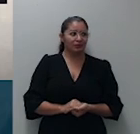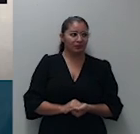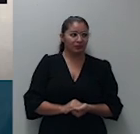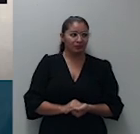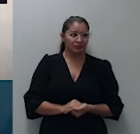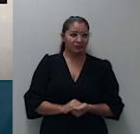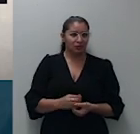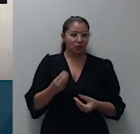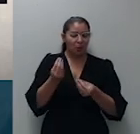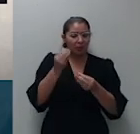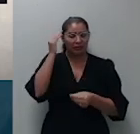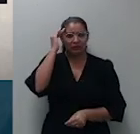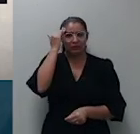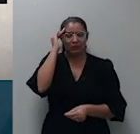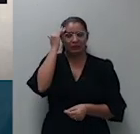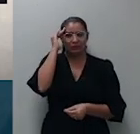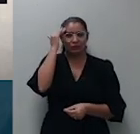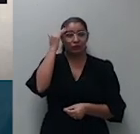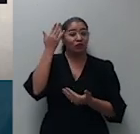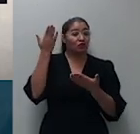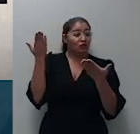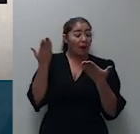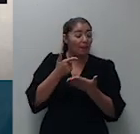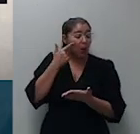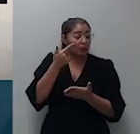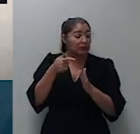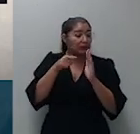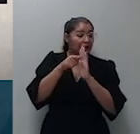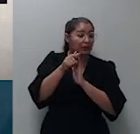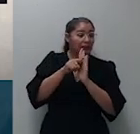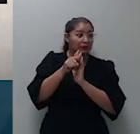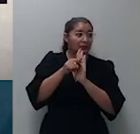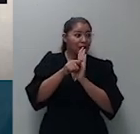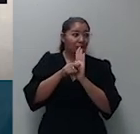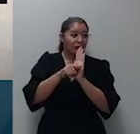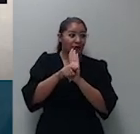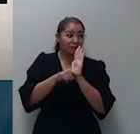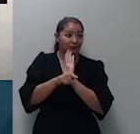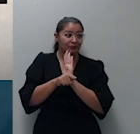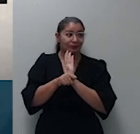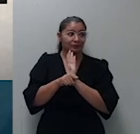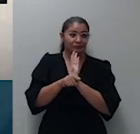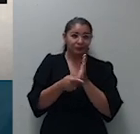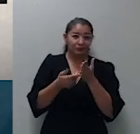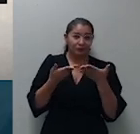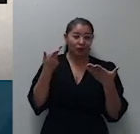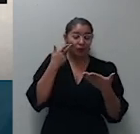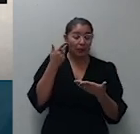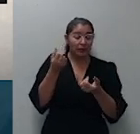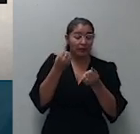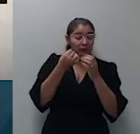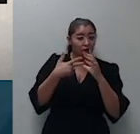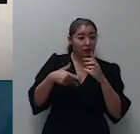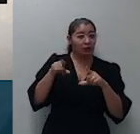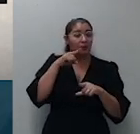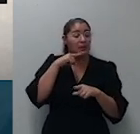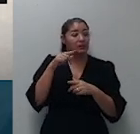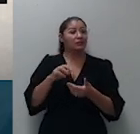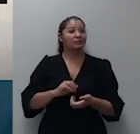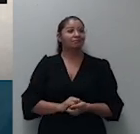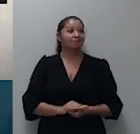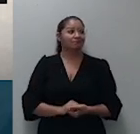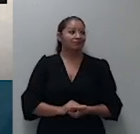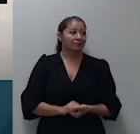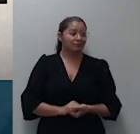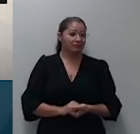tal pleito já fora examinado representa claro equívoco e concretizaria indevido cerceamento de defesa que quando